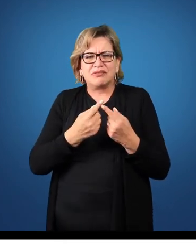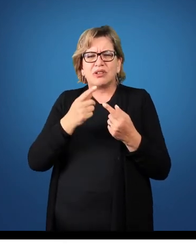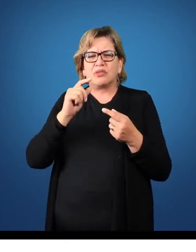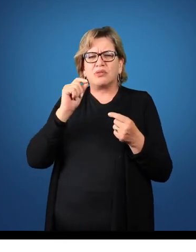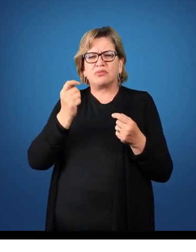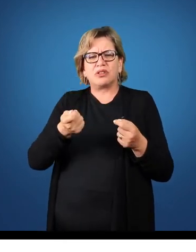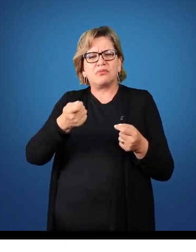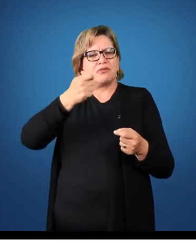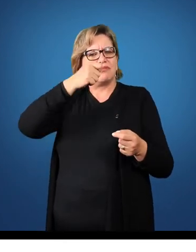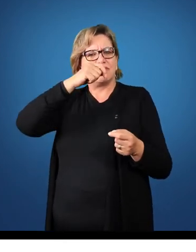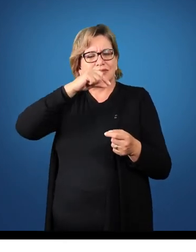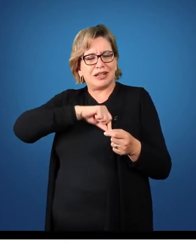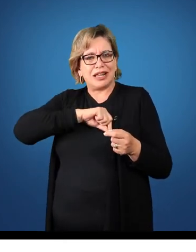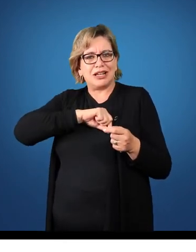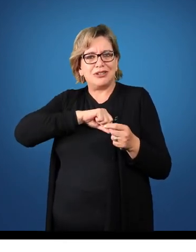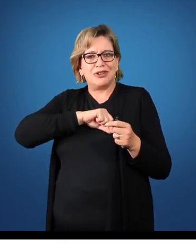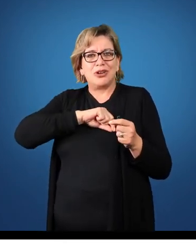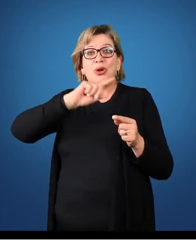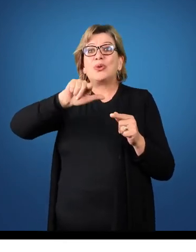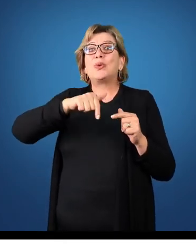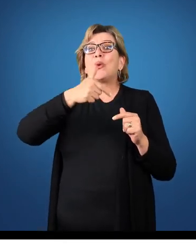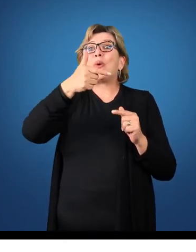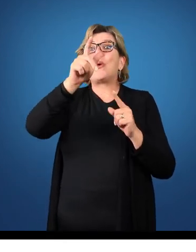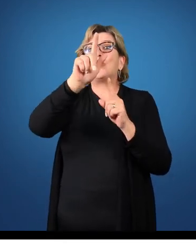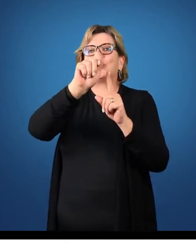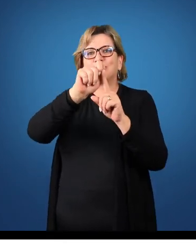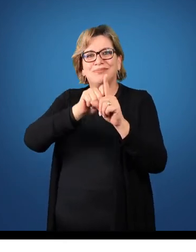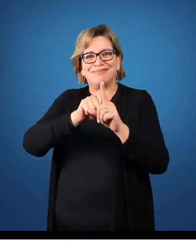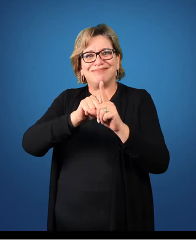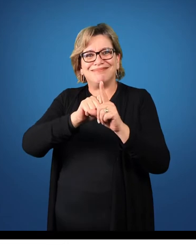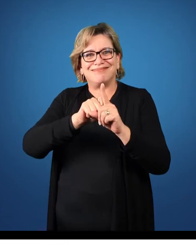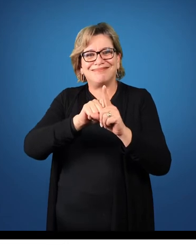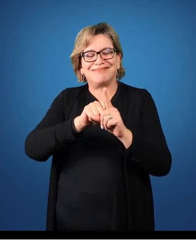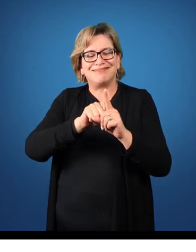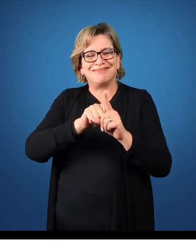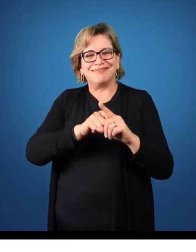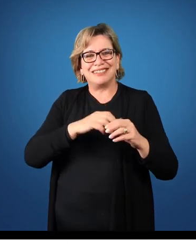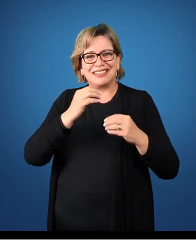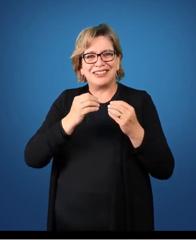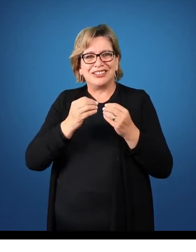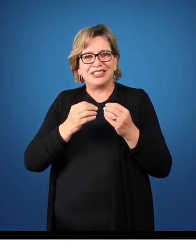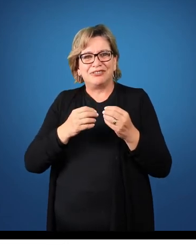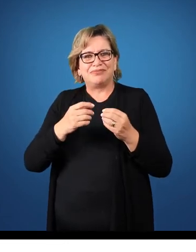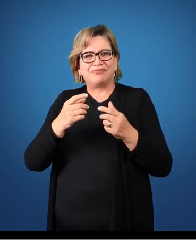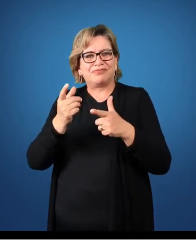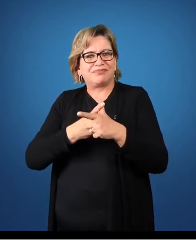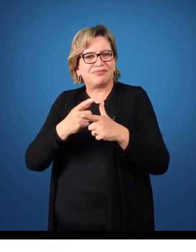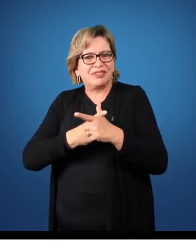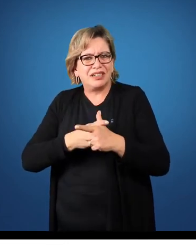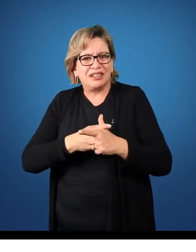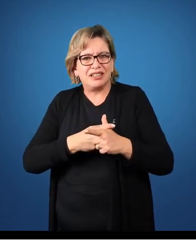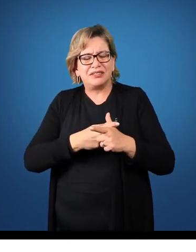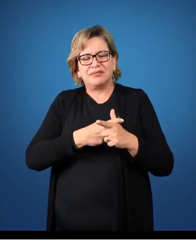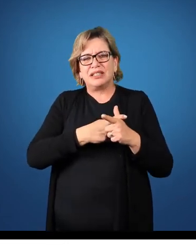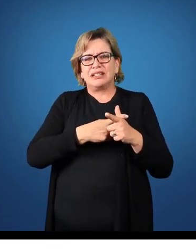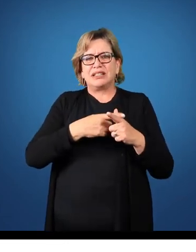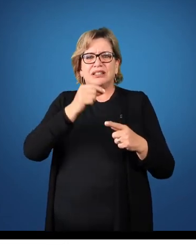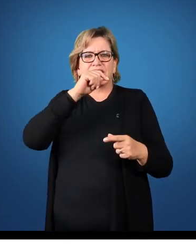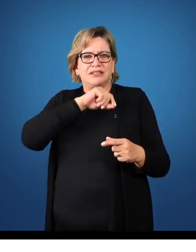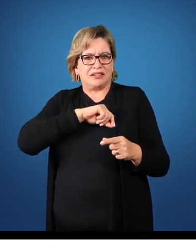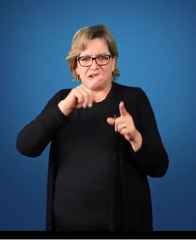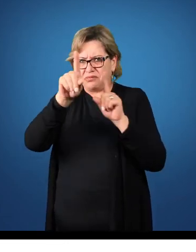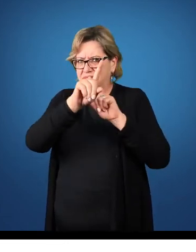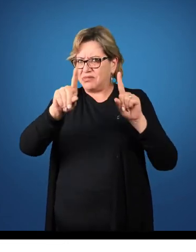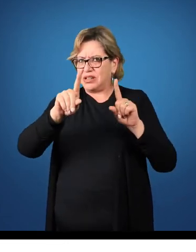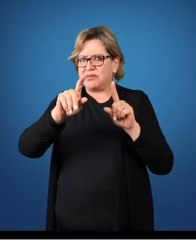no quinto dia útil do mês subsequente. A despesa de salário dele não é do mês subsequente, quando